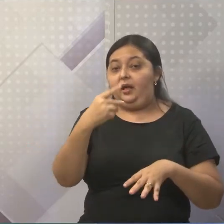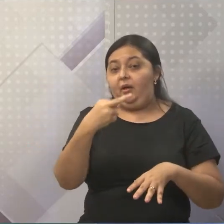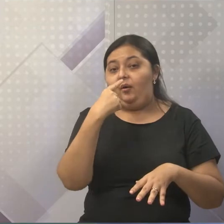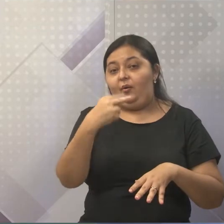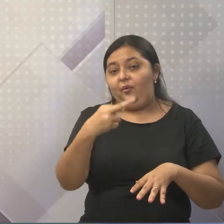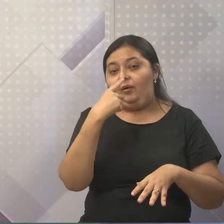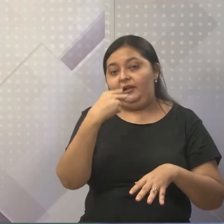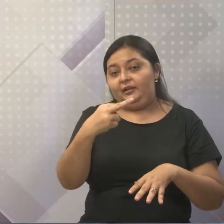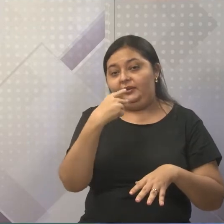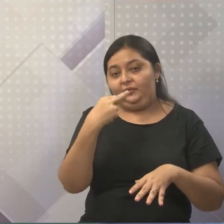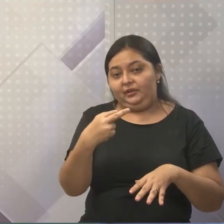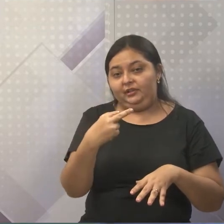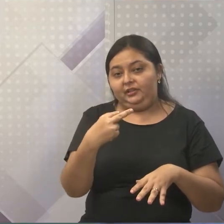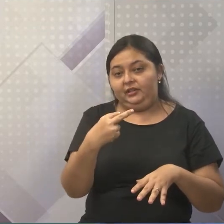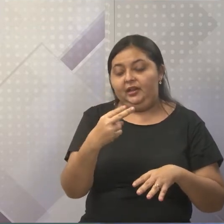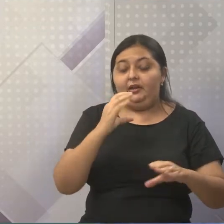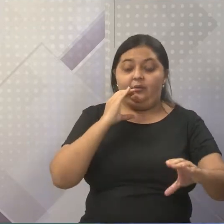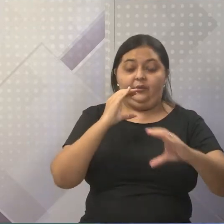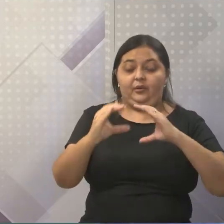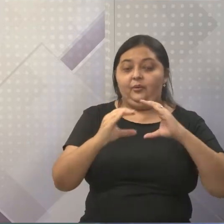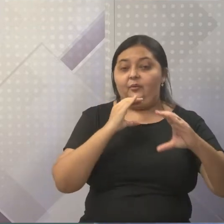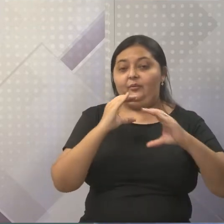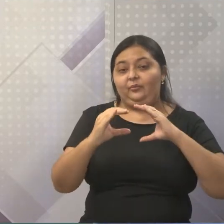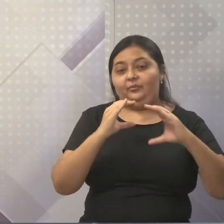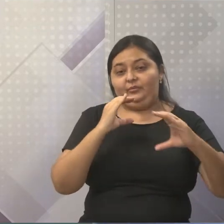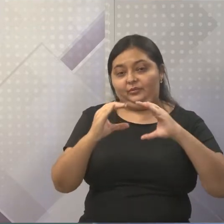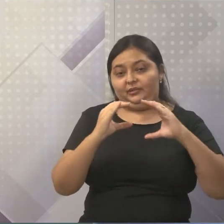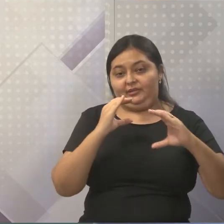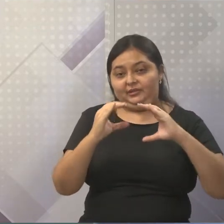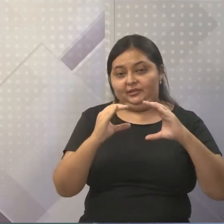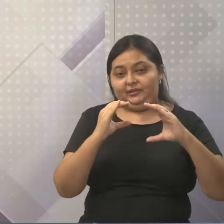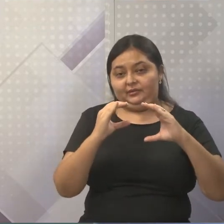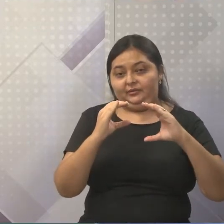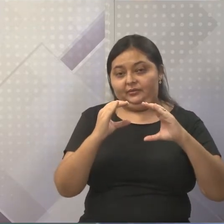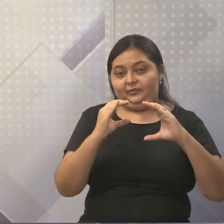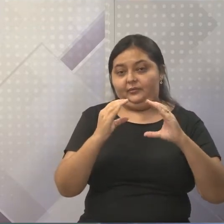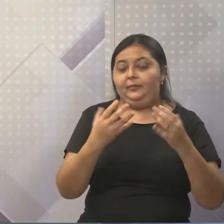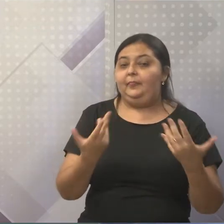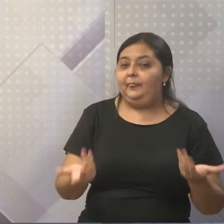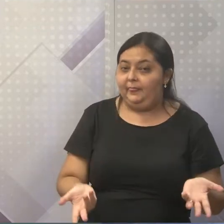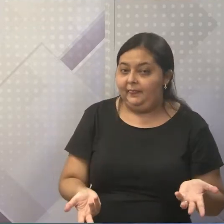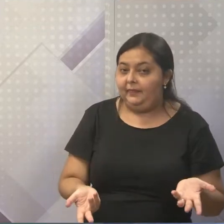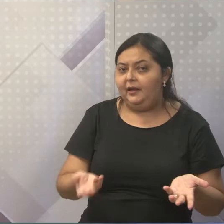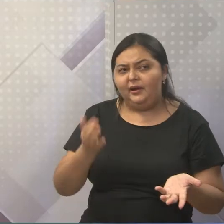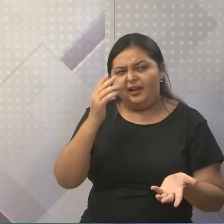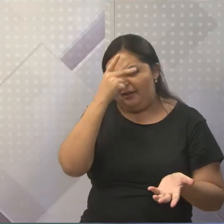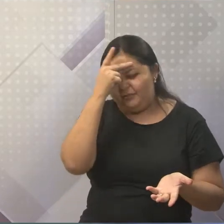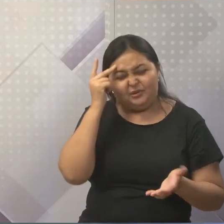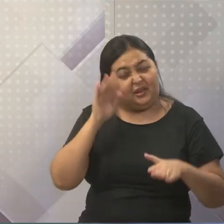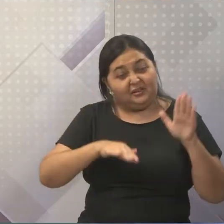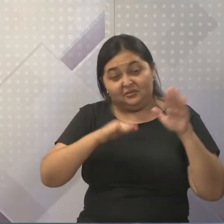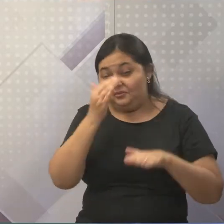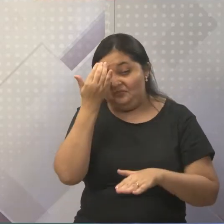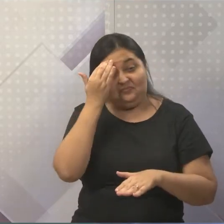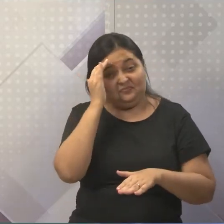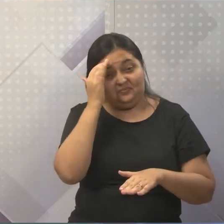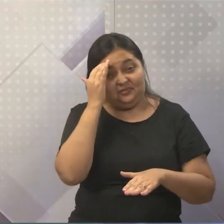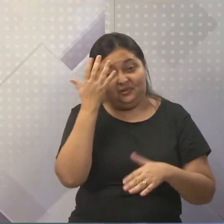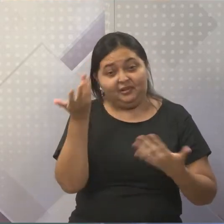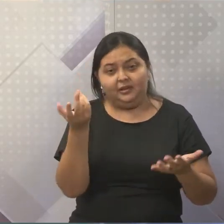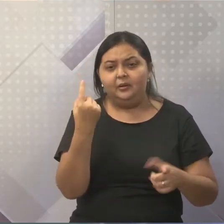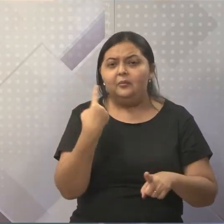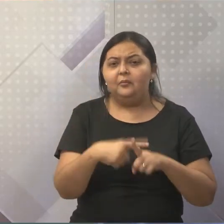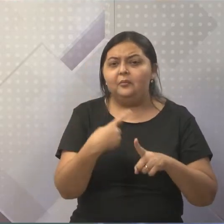se aquilo é uma linguagem, aquilo está comunicando. E quem não detém aquele tipo de linguagem, geralmente não entende por que a mulher